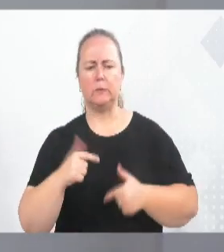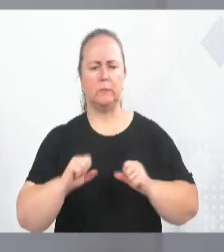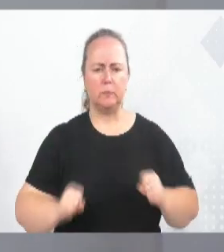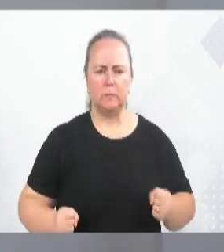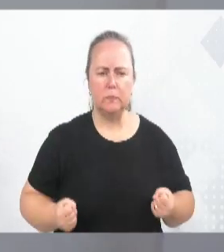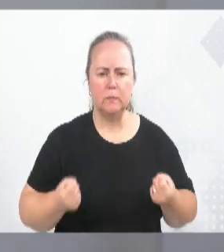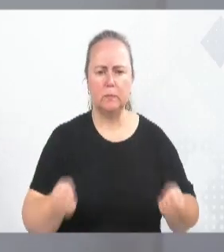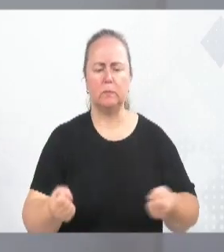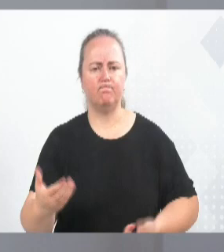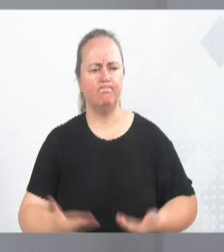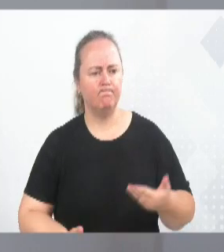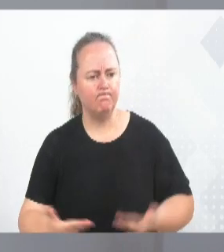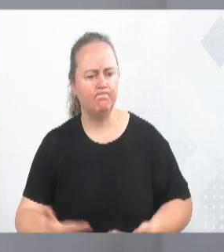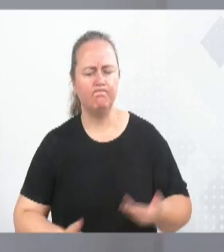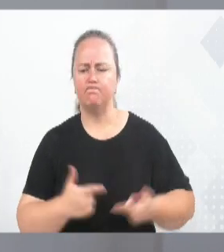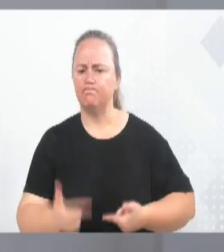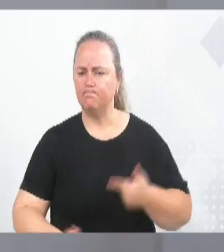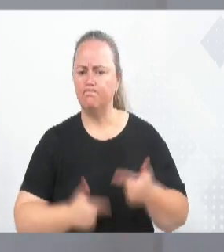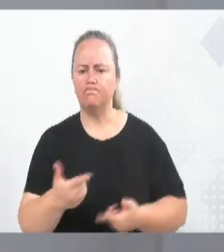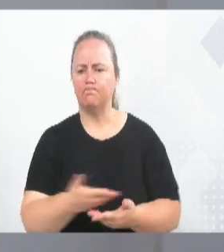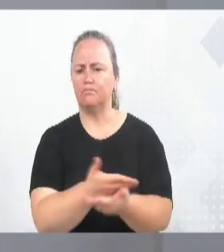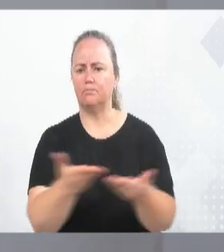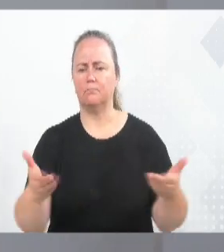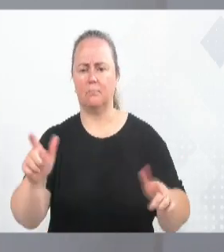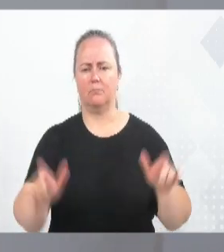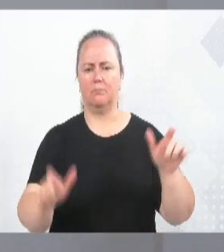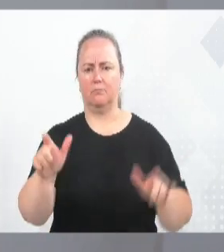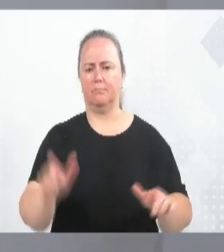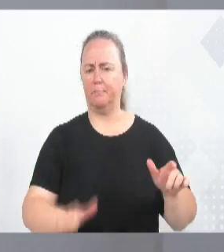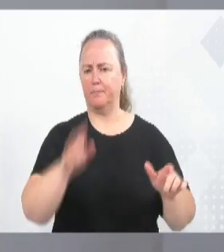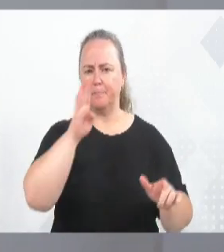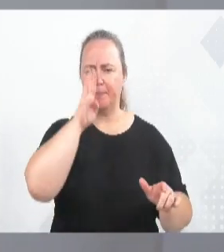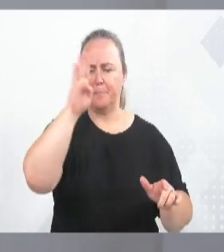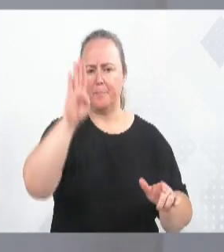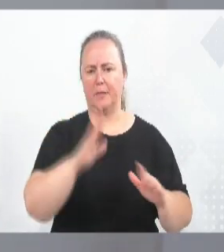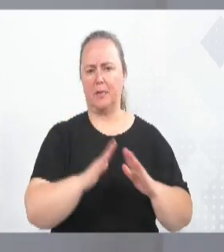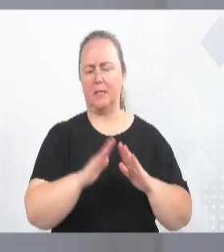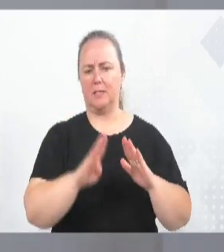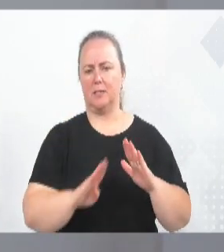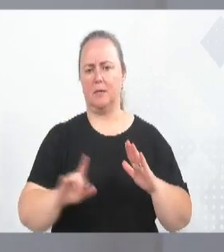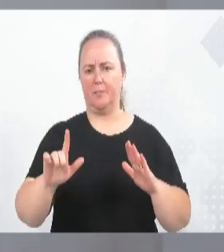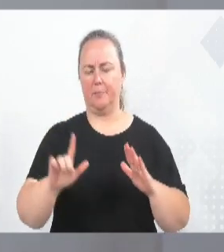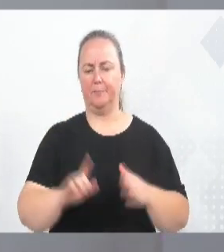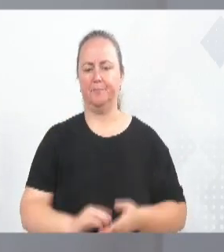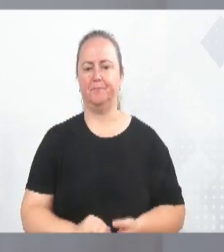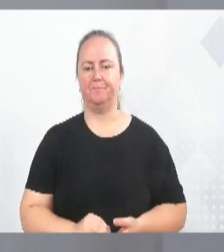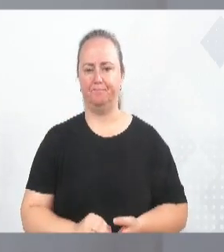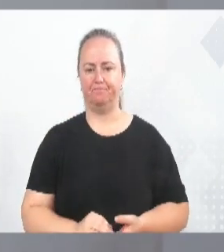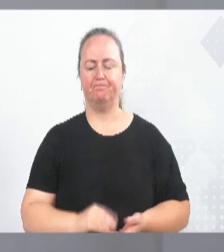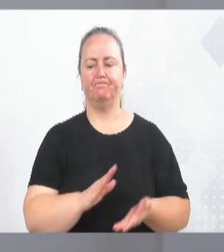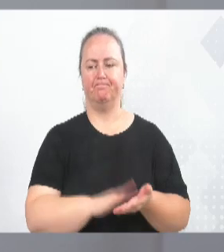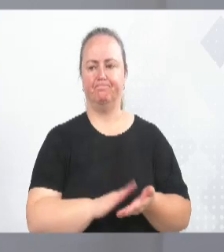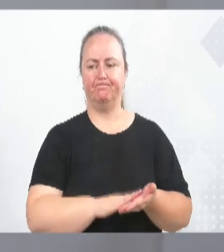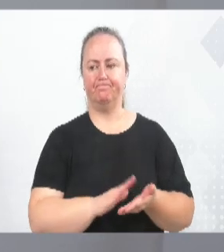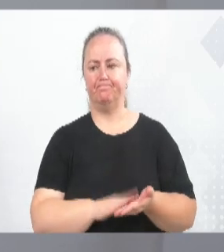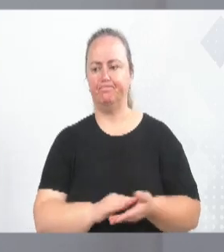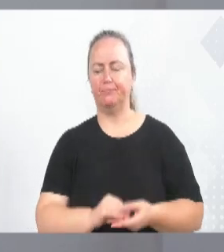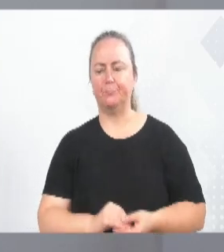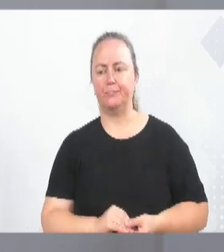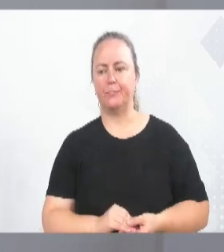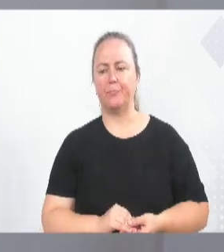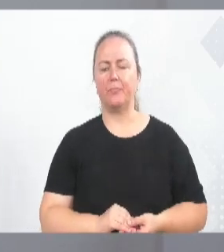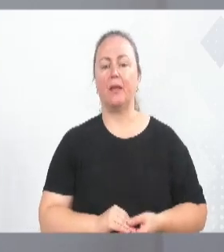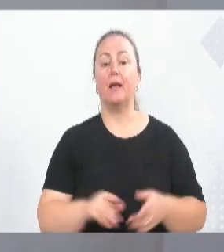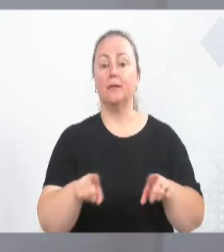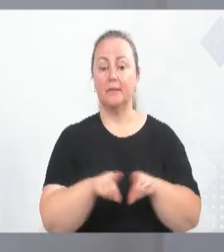o nosso maior patrimônio. Que são os nossos munícipes, são as pessoas que moram aqui. Então, parabéns a todos eles. Também, na